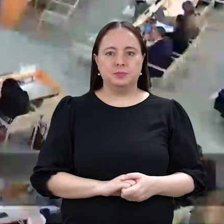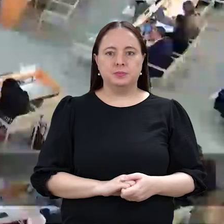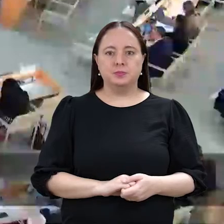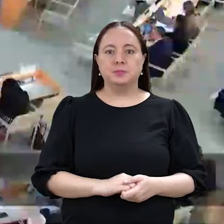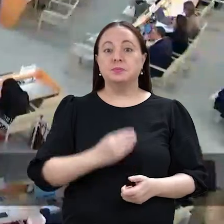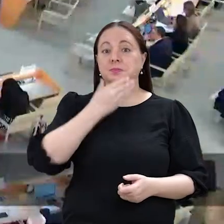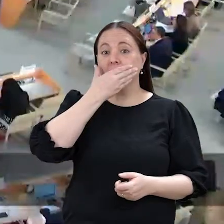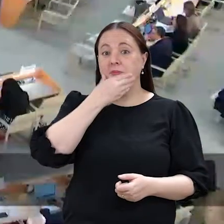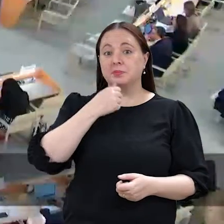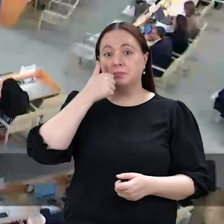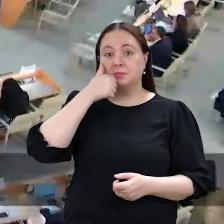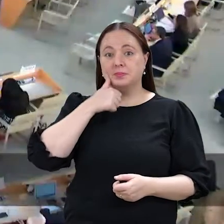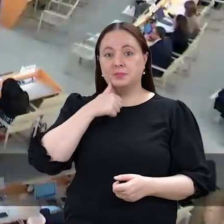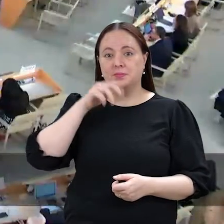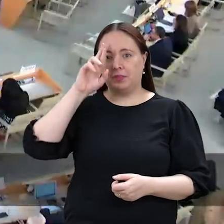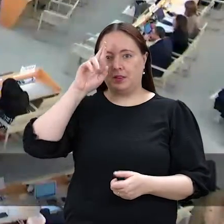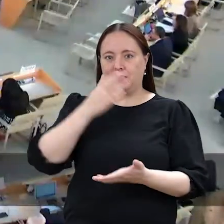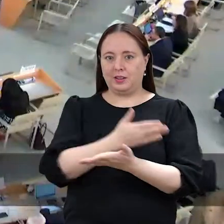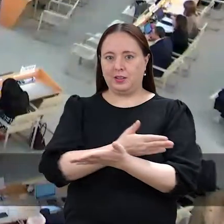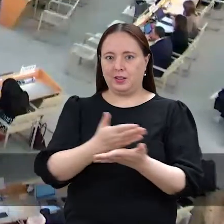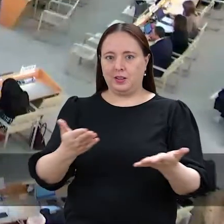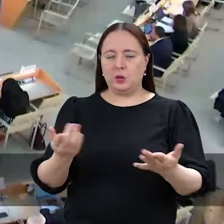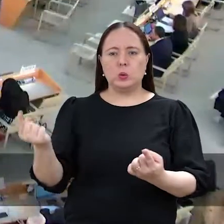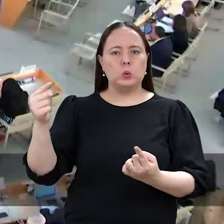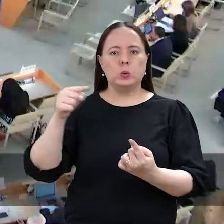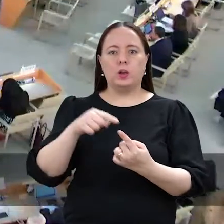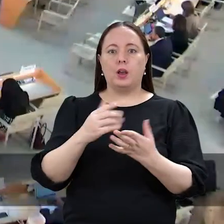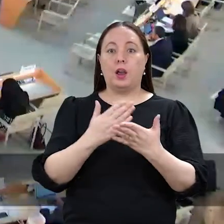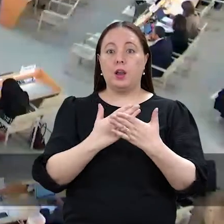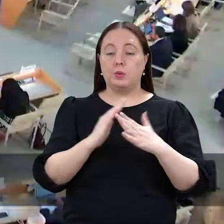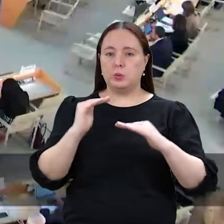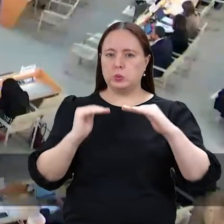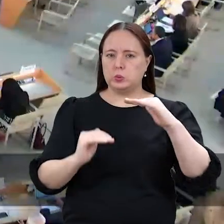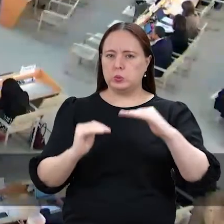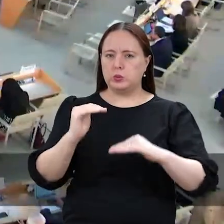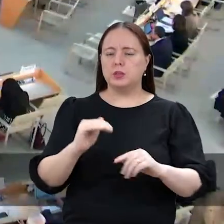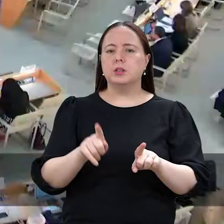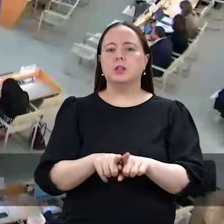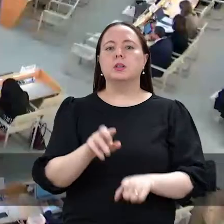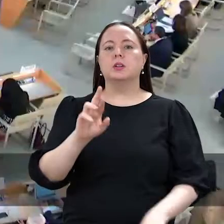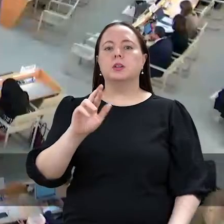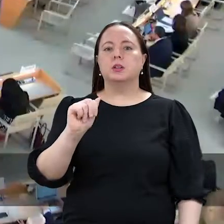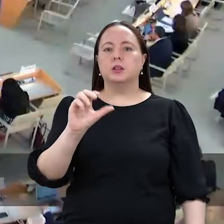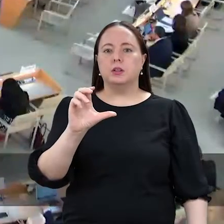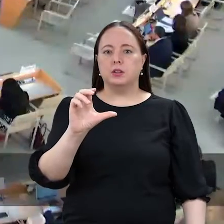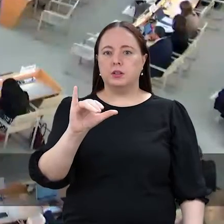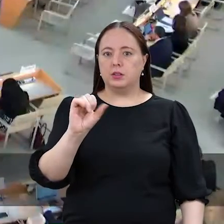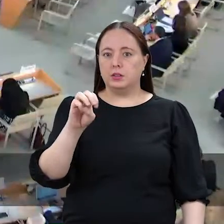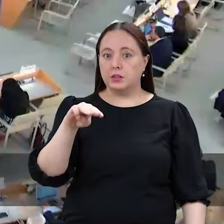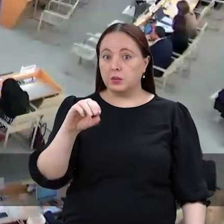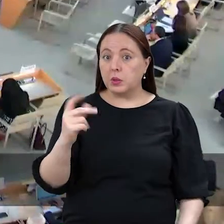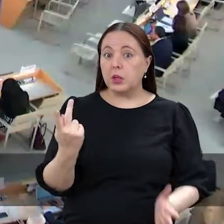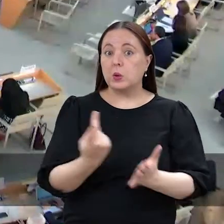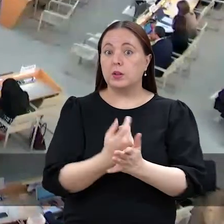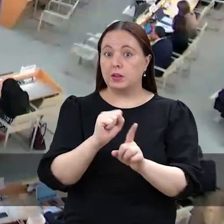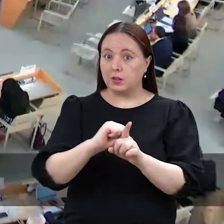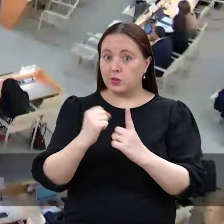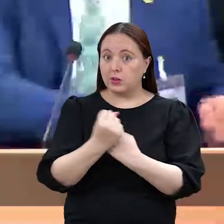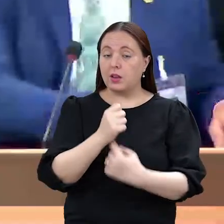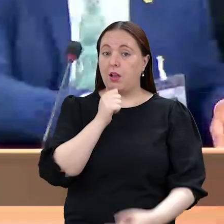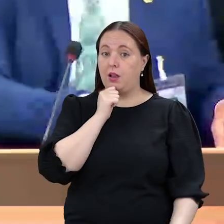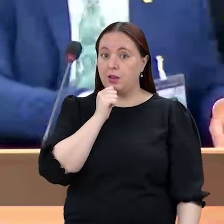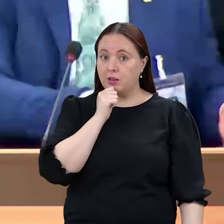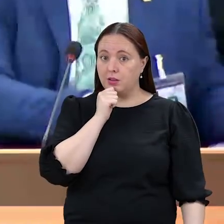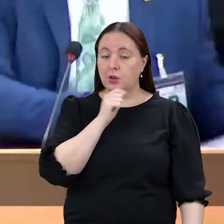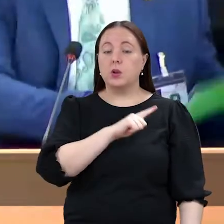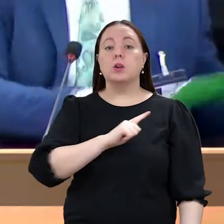Senhoras e senhores, para enfrentarmos as desigualdades e o racismo ainda remanescentes em nossa sociedade, o